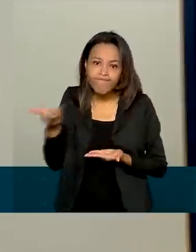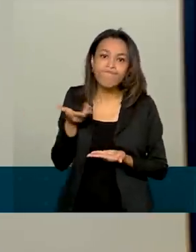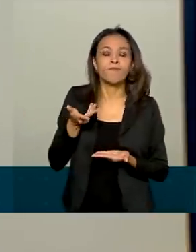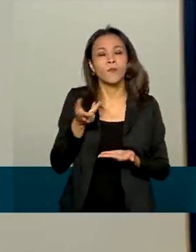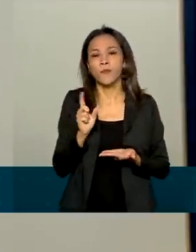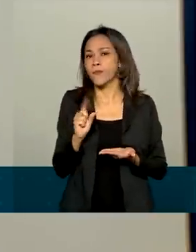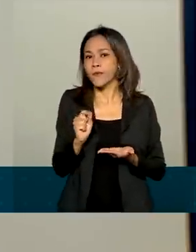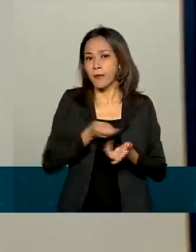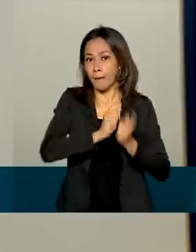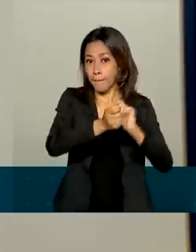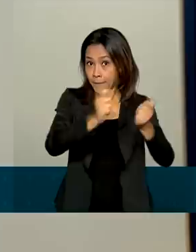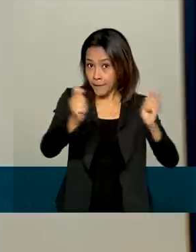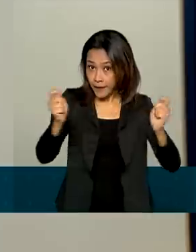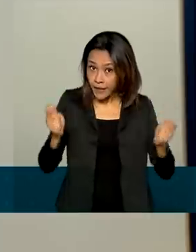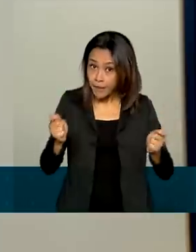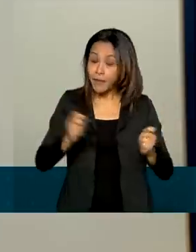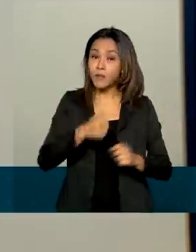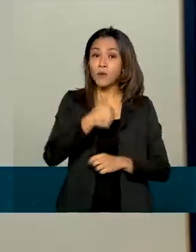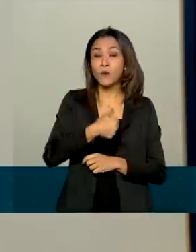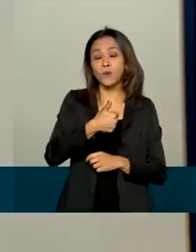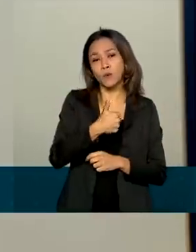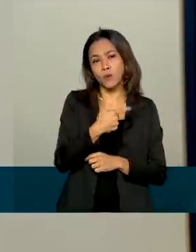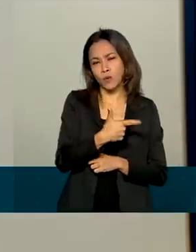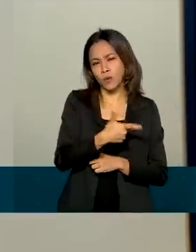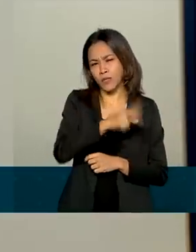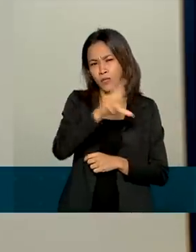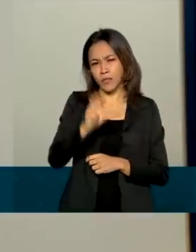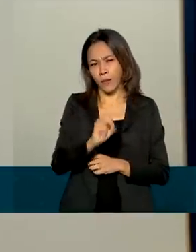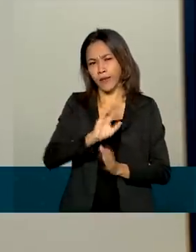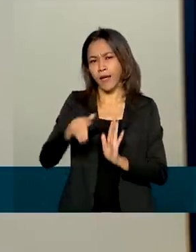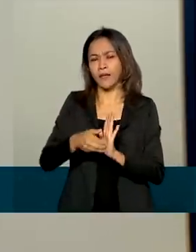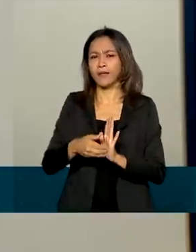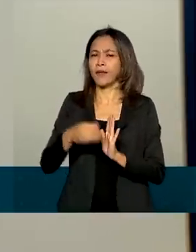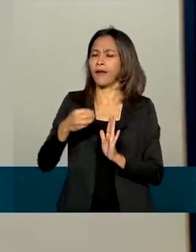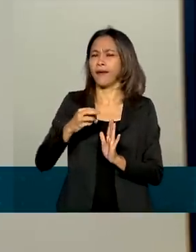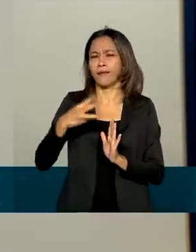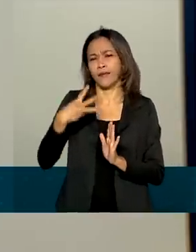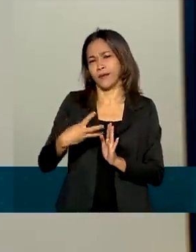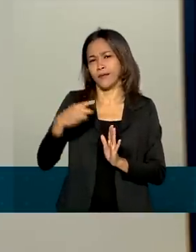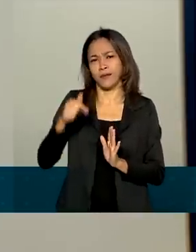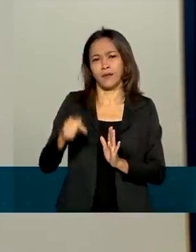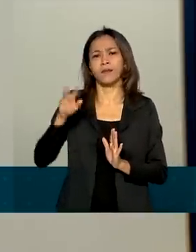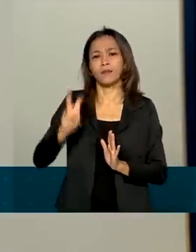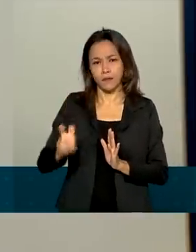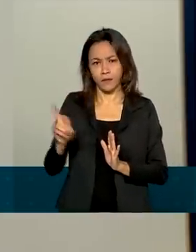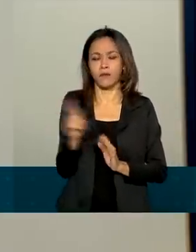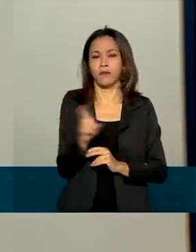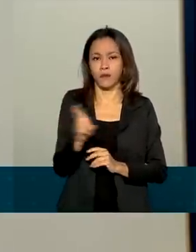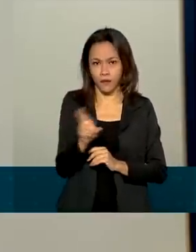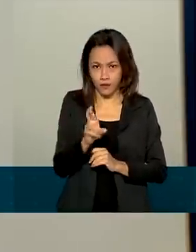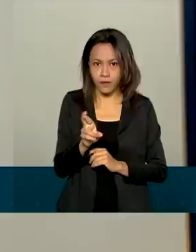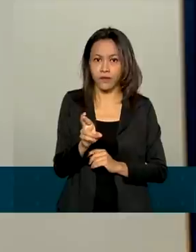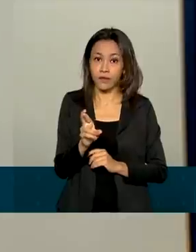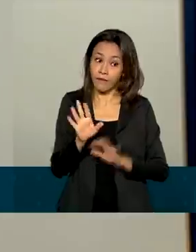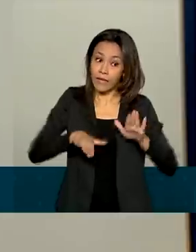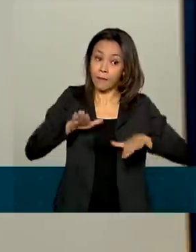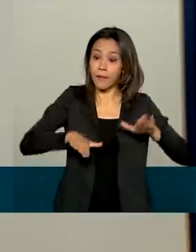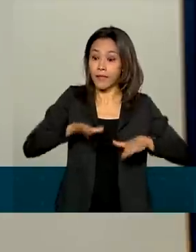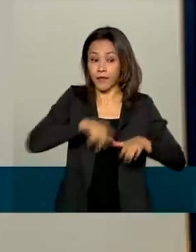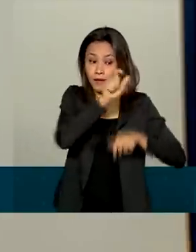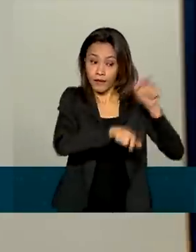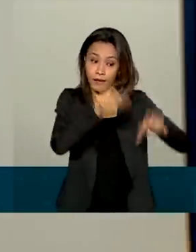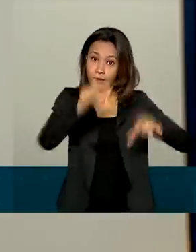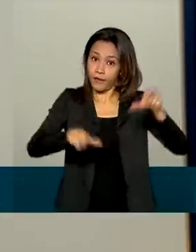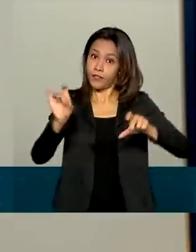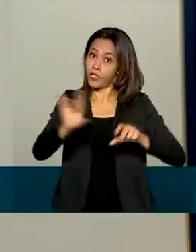pagamentos em média de 250 reais, mas indo desde 150 até 375 reais, dependendo da situação